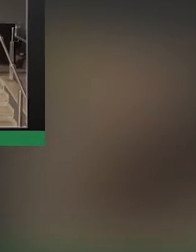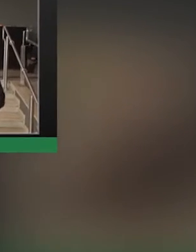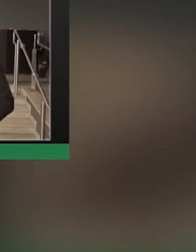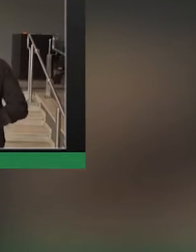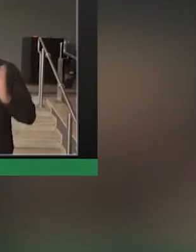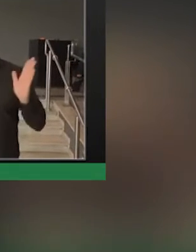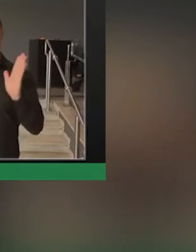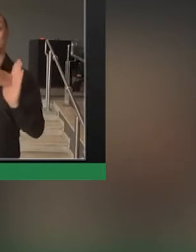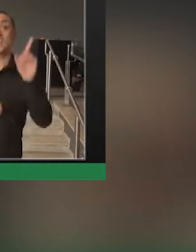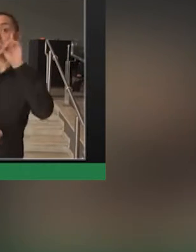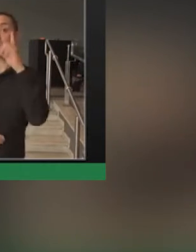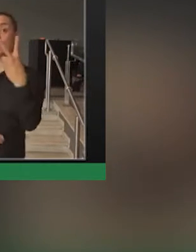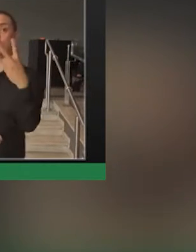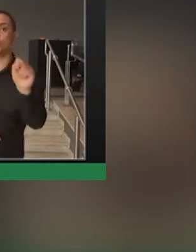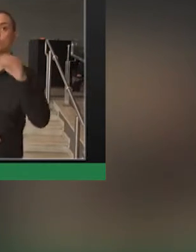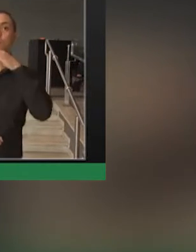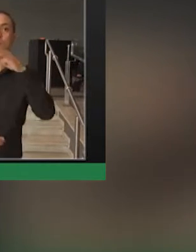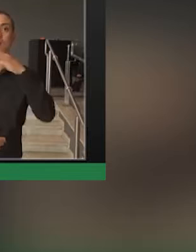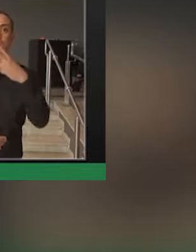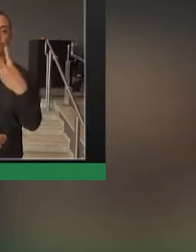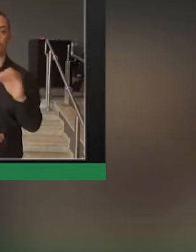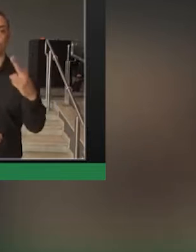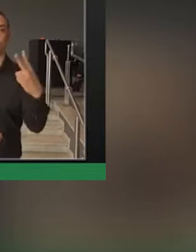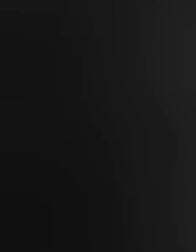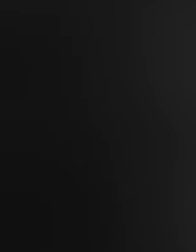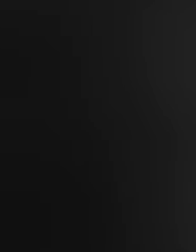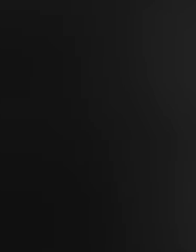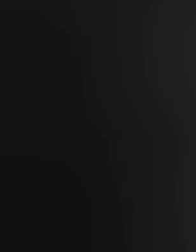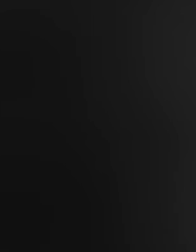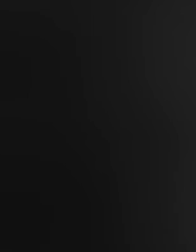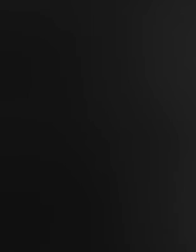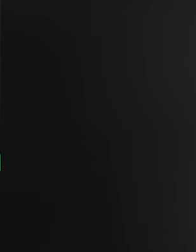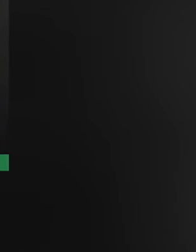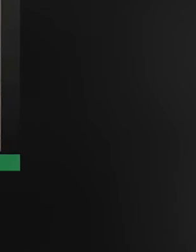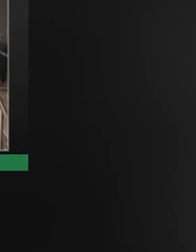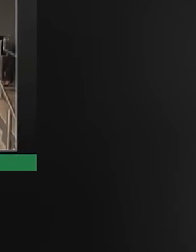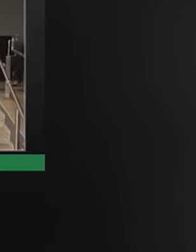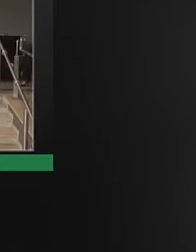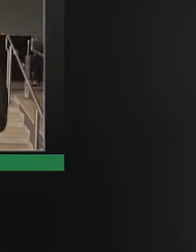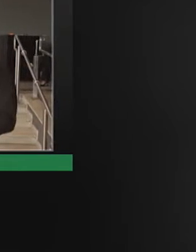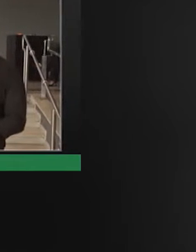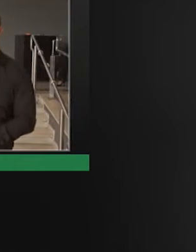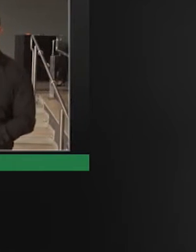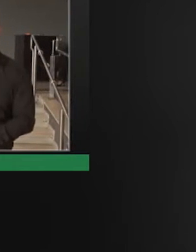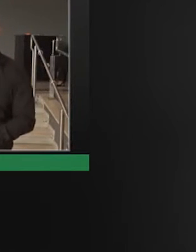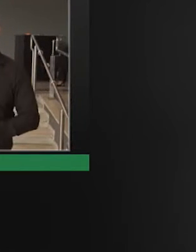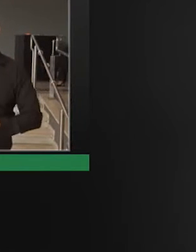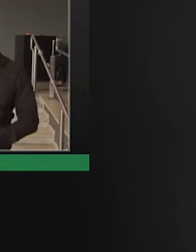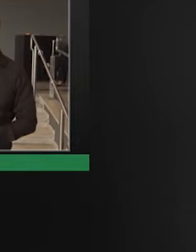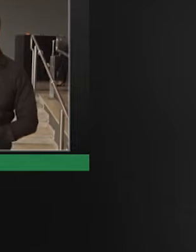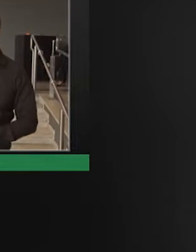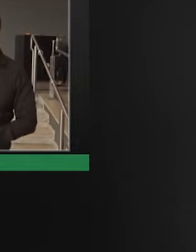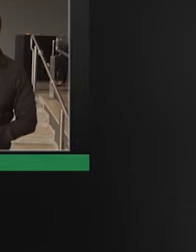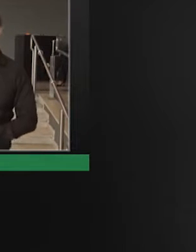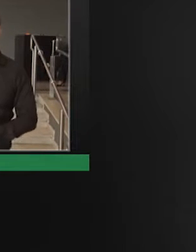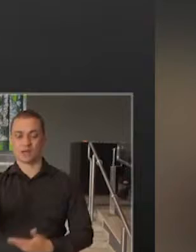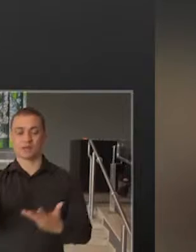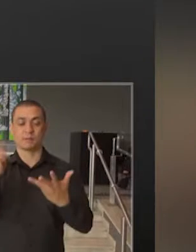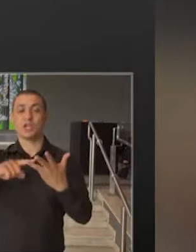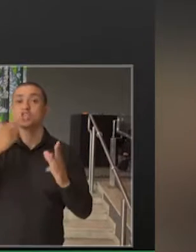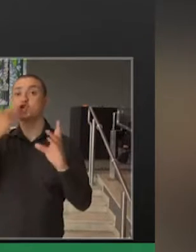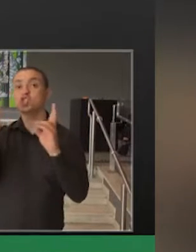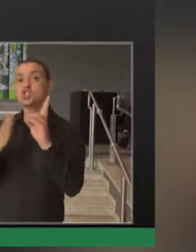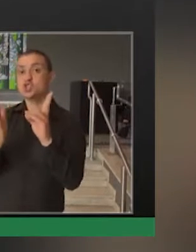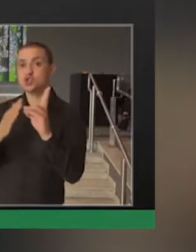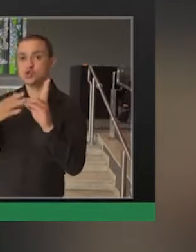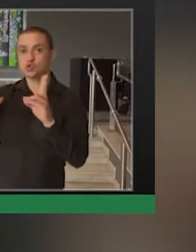início no dia 25 de janeiro de 2021. Nesta primeira fase de vacinação terão prioridade profissionais de saúde